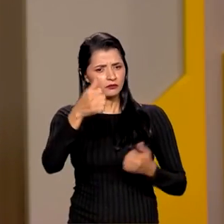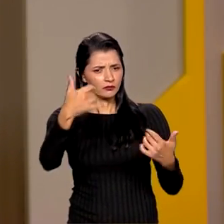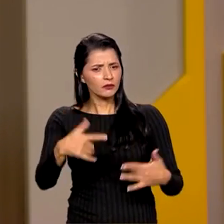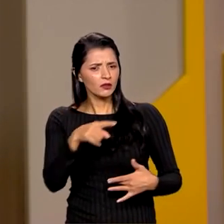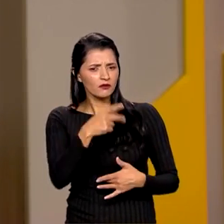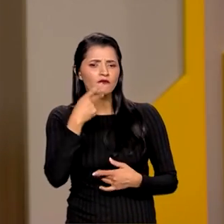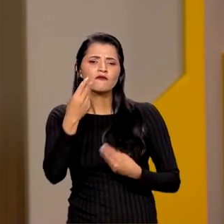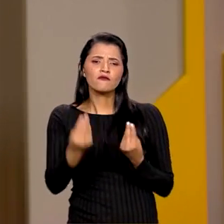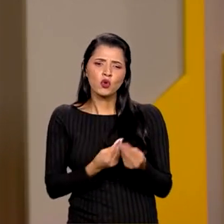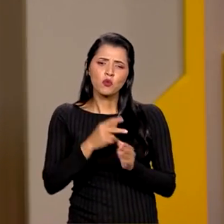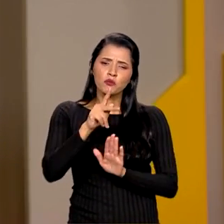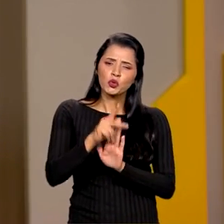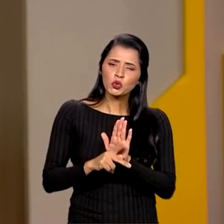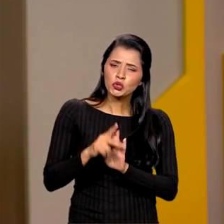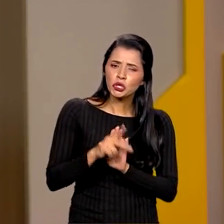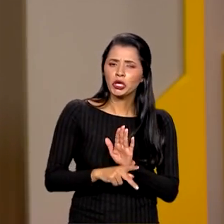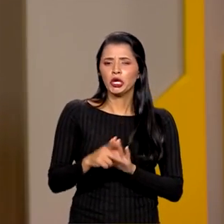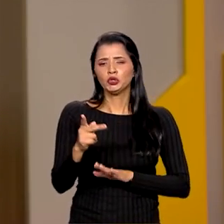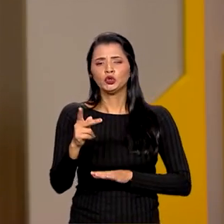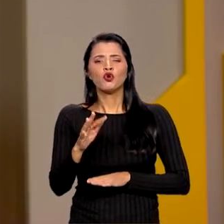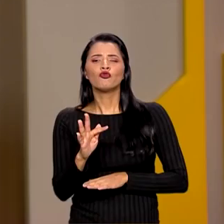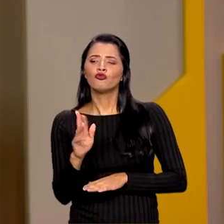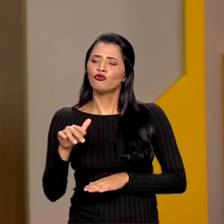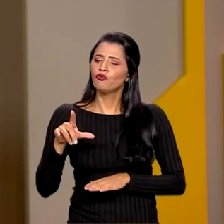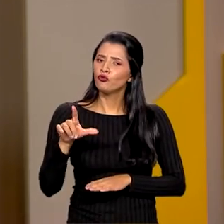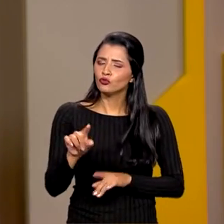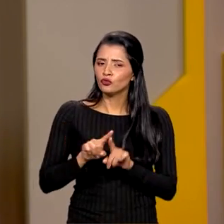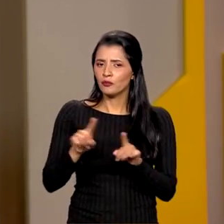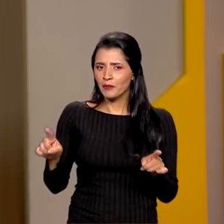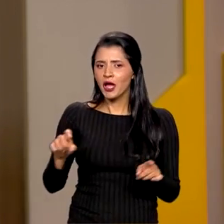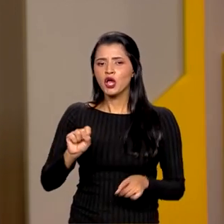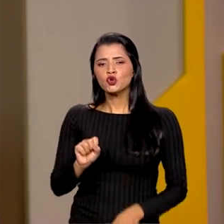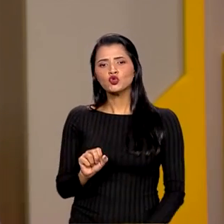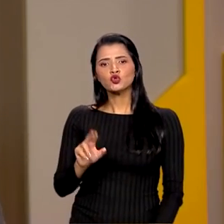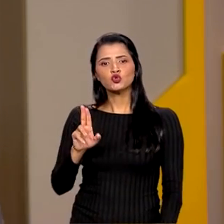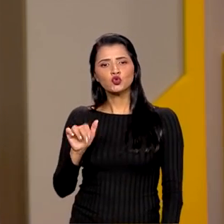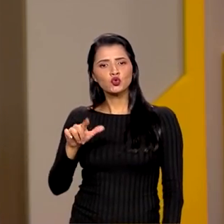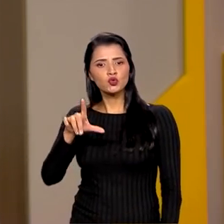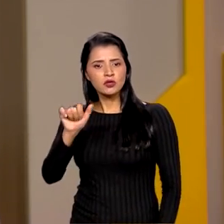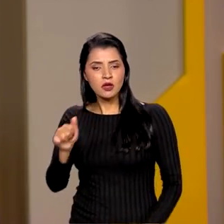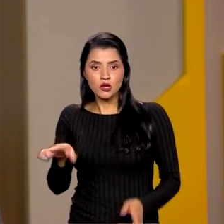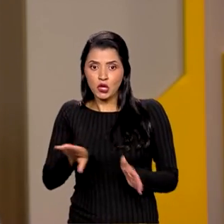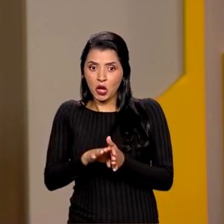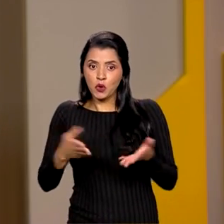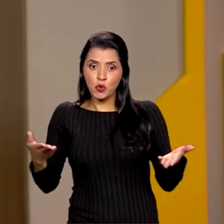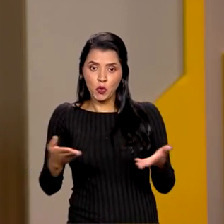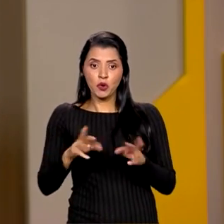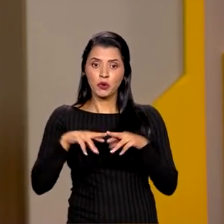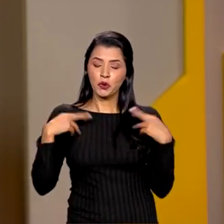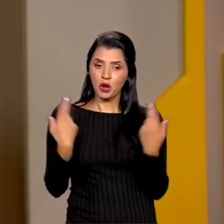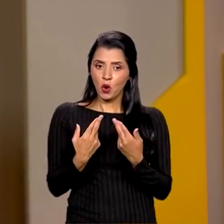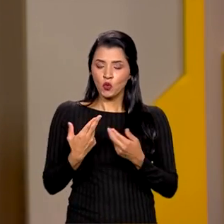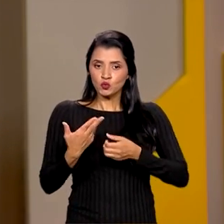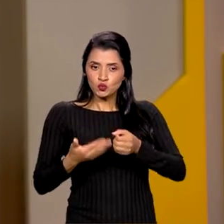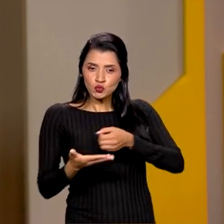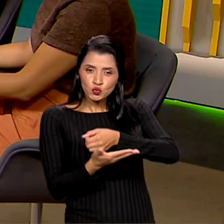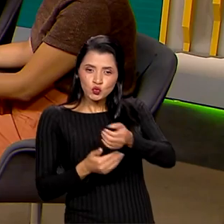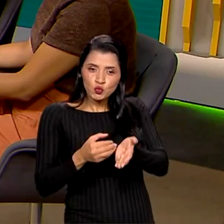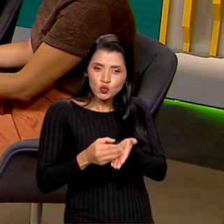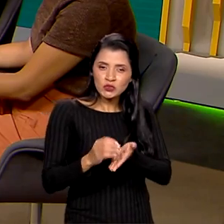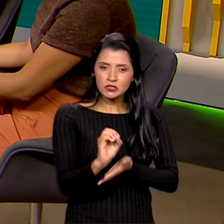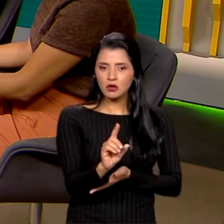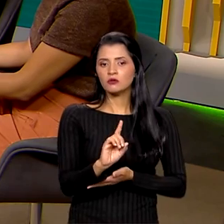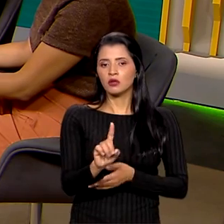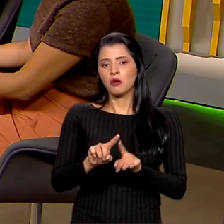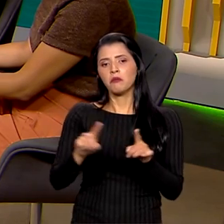projetos, fundos. Na verdade, a Sudene chegou para essa reunião de hoje, não para partir do zero, mas já com todo um plano,